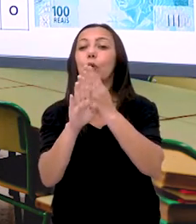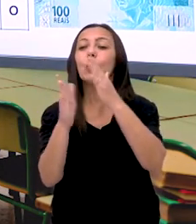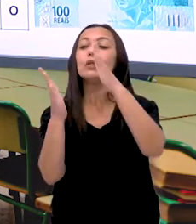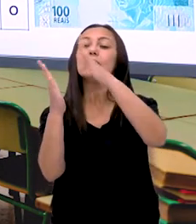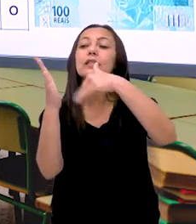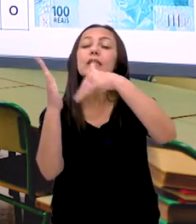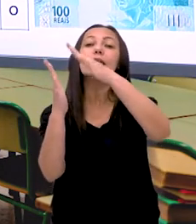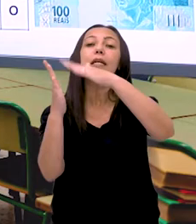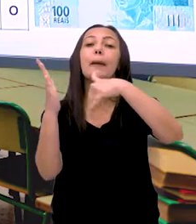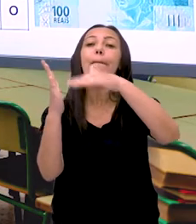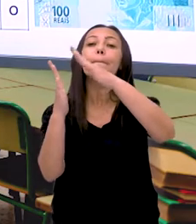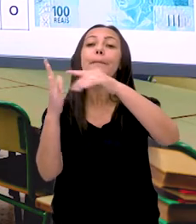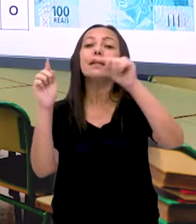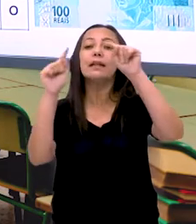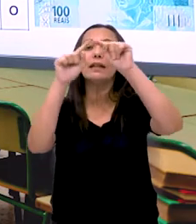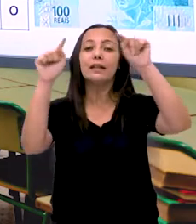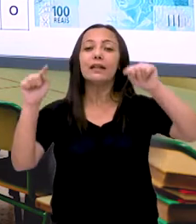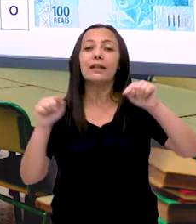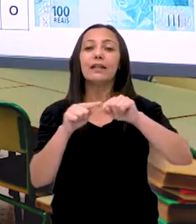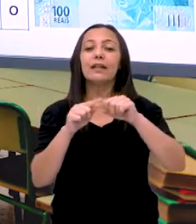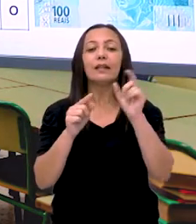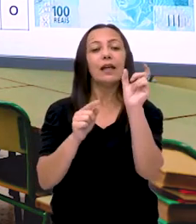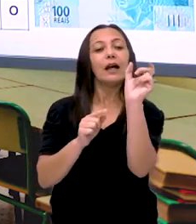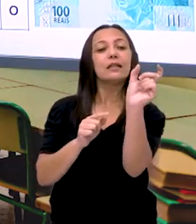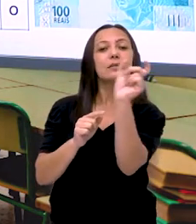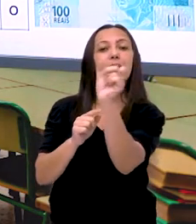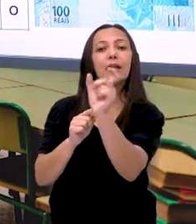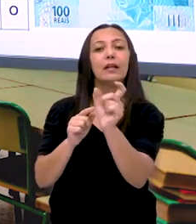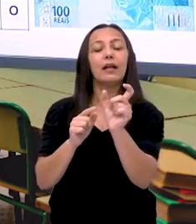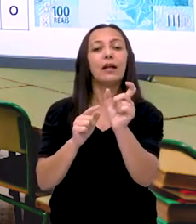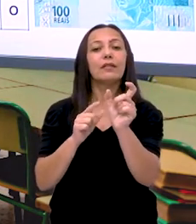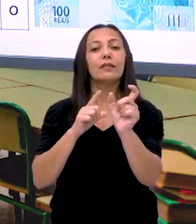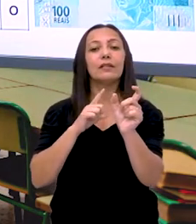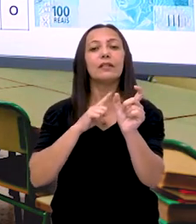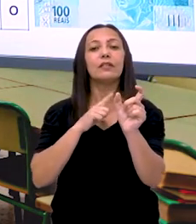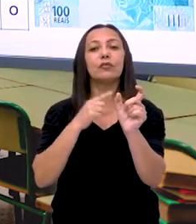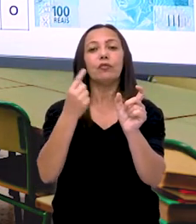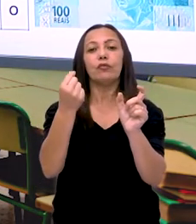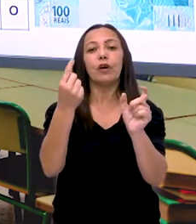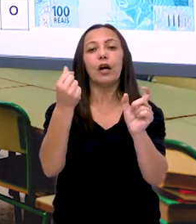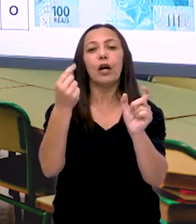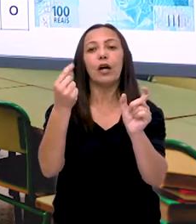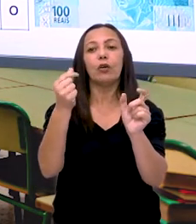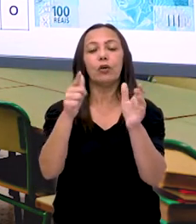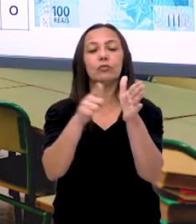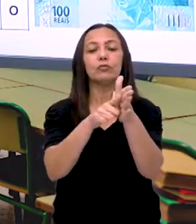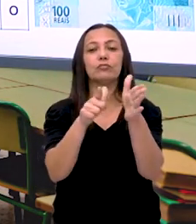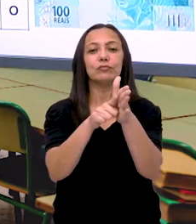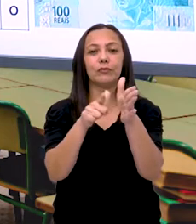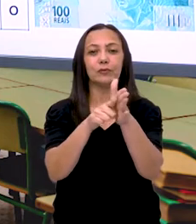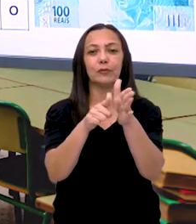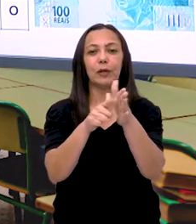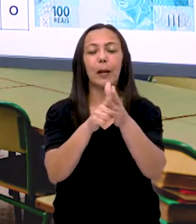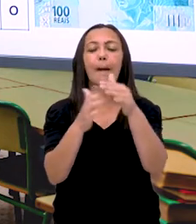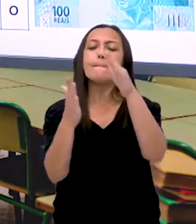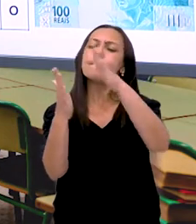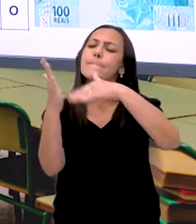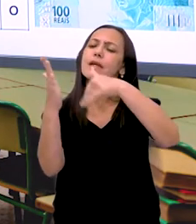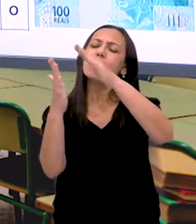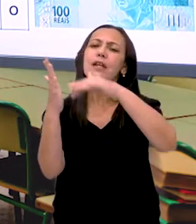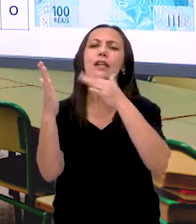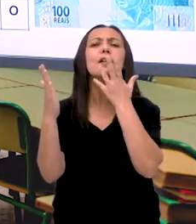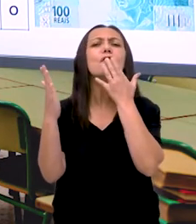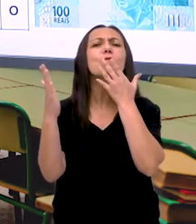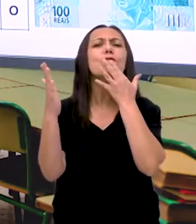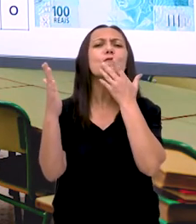e pinte no diagrama as palavras que representam os valores das cédulas em destaque. Pintou colorido?